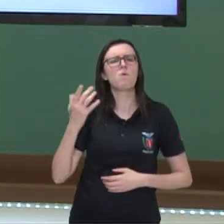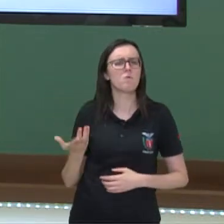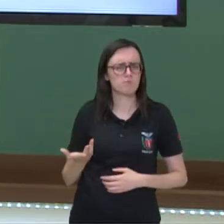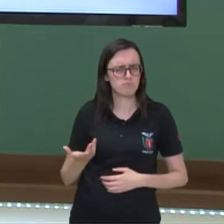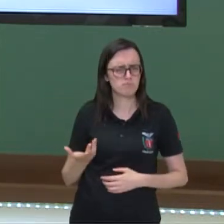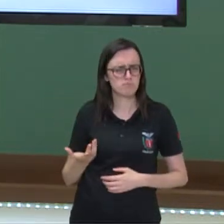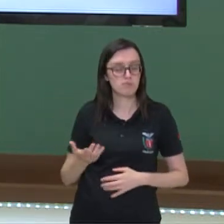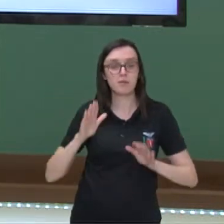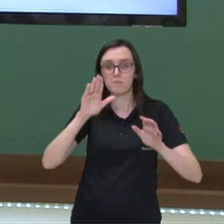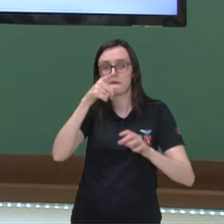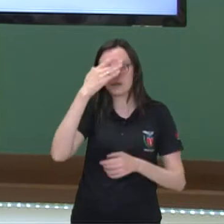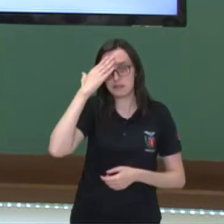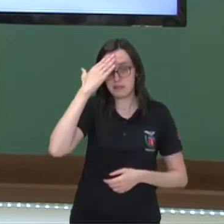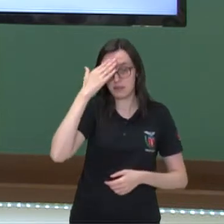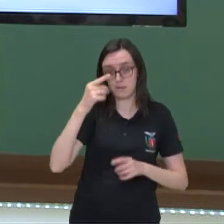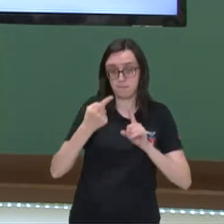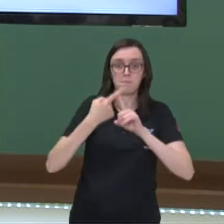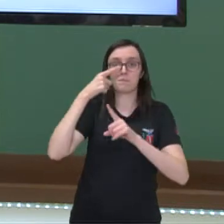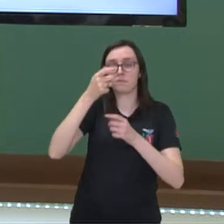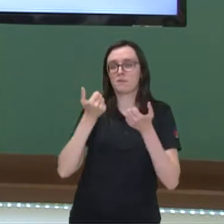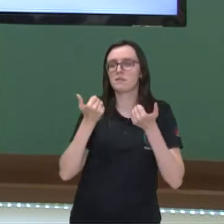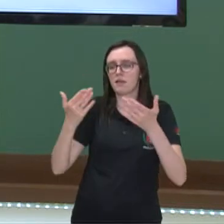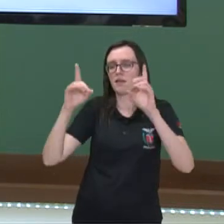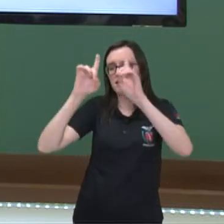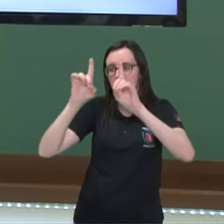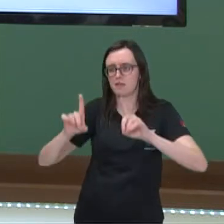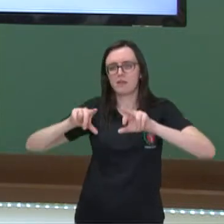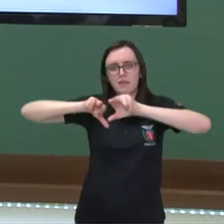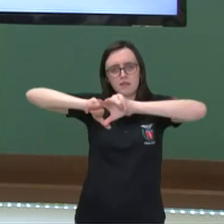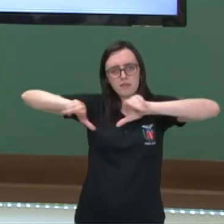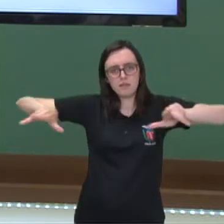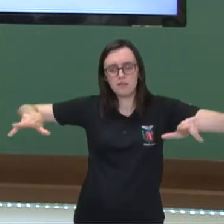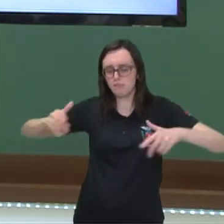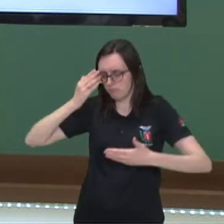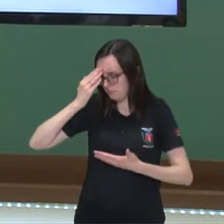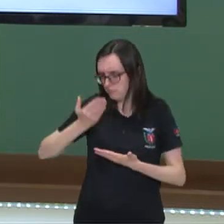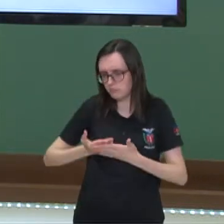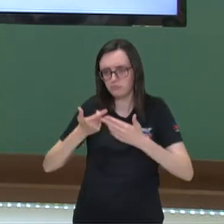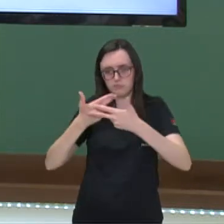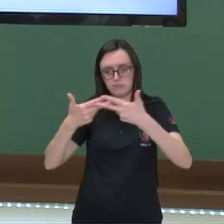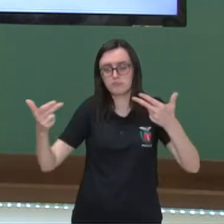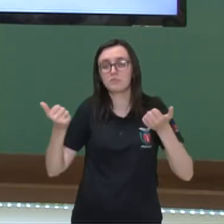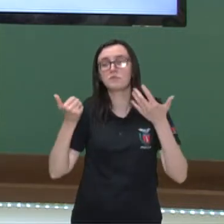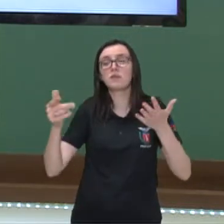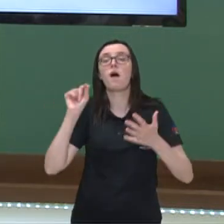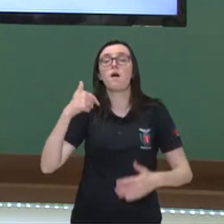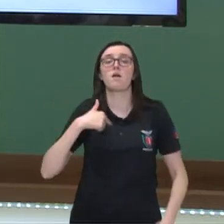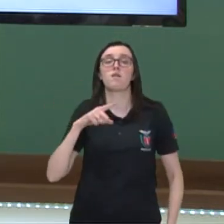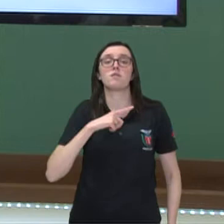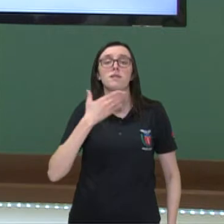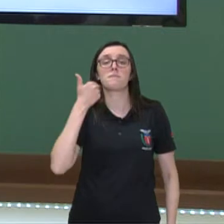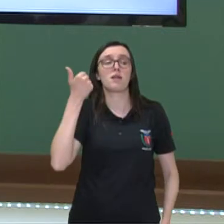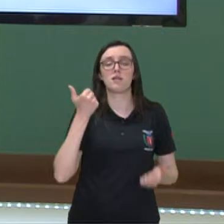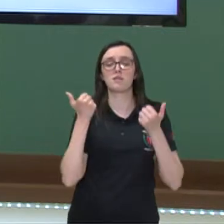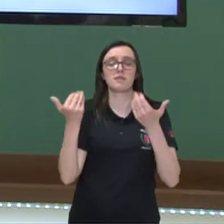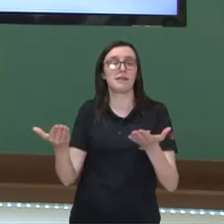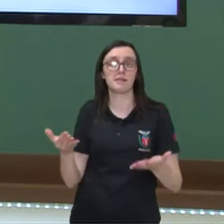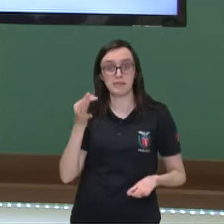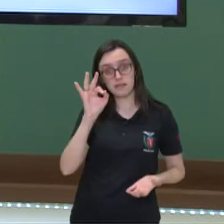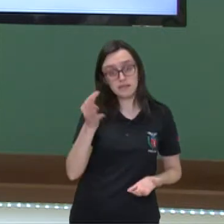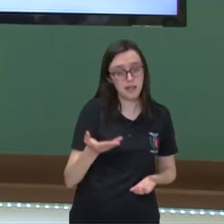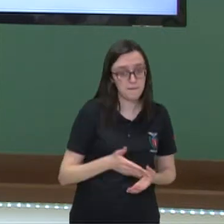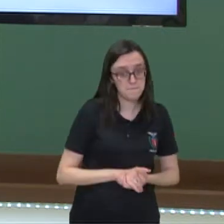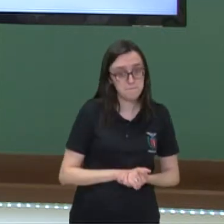religiosos? Primeiro que você oferece aos deuses, as suas crenças, aquilo que você tem de melhor, certo?